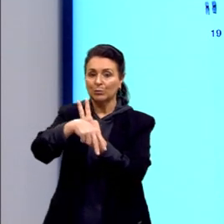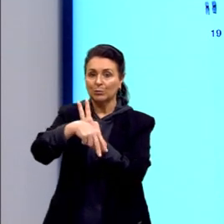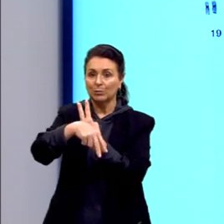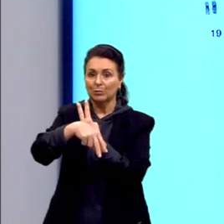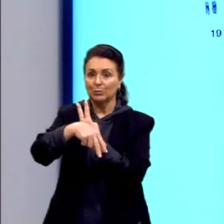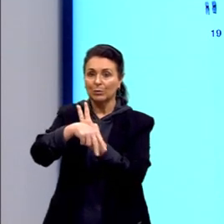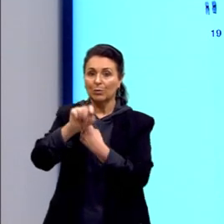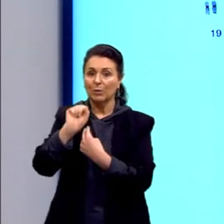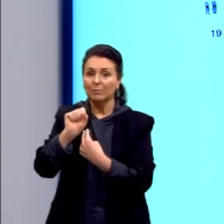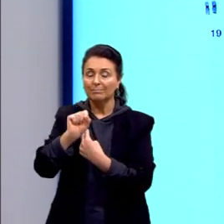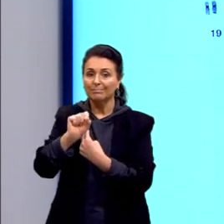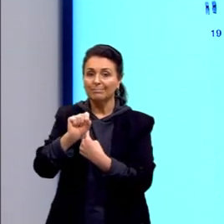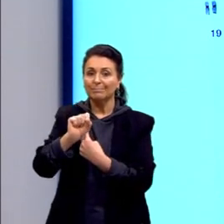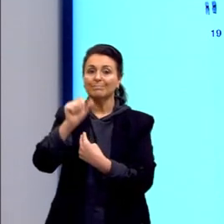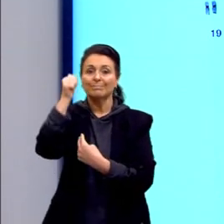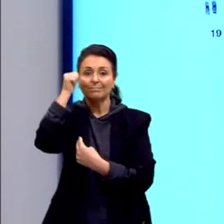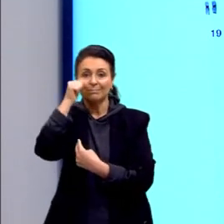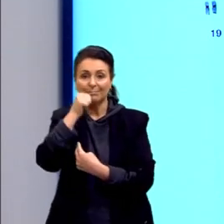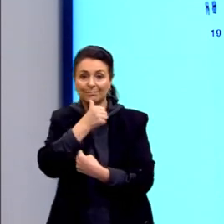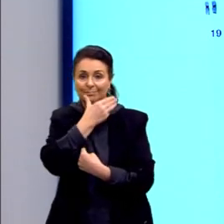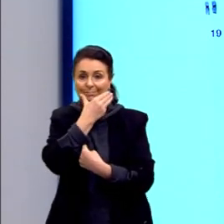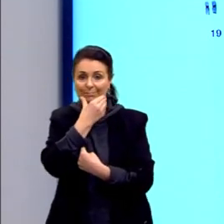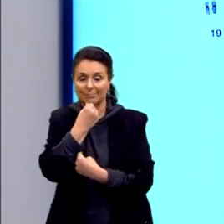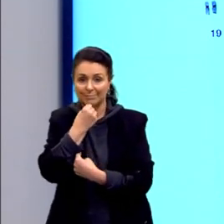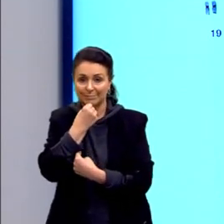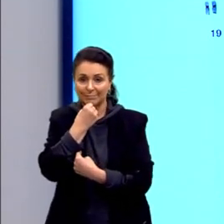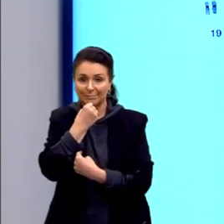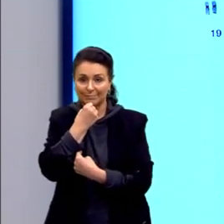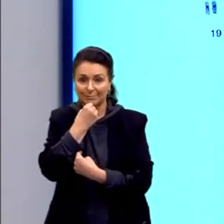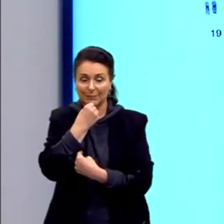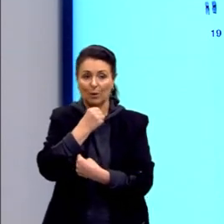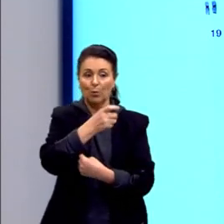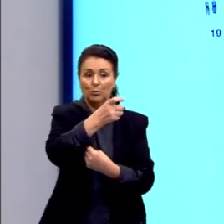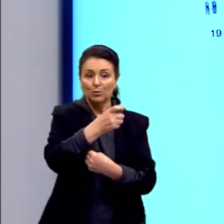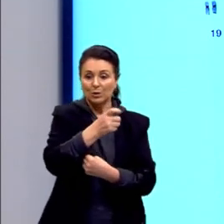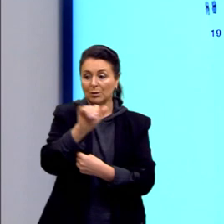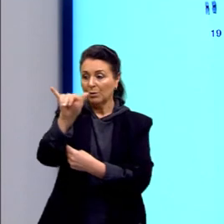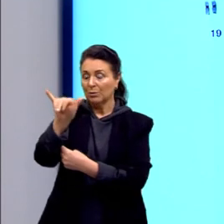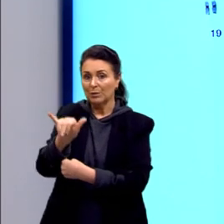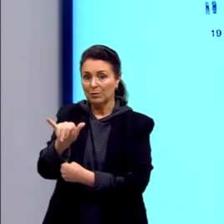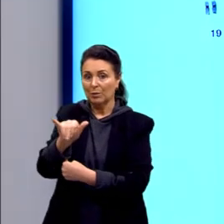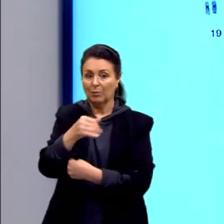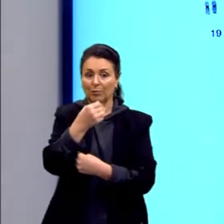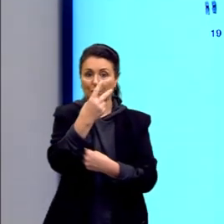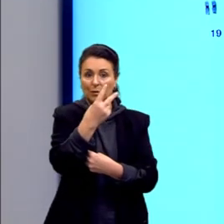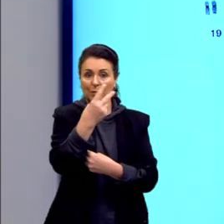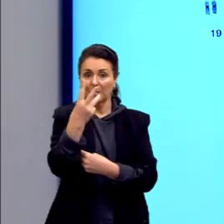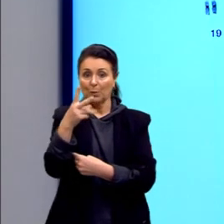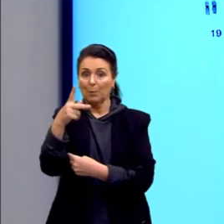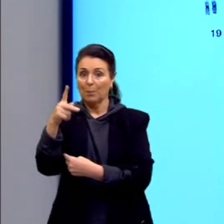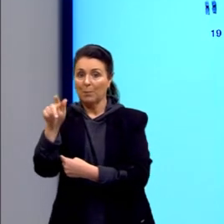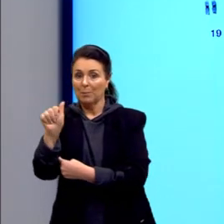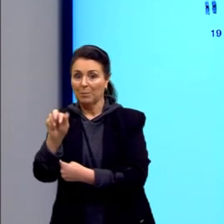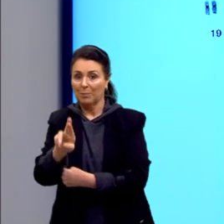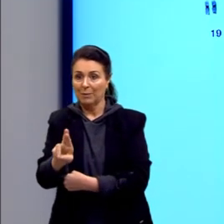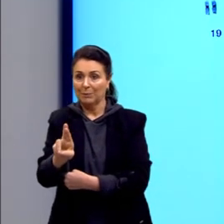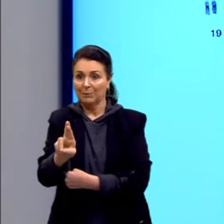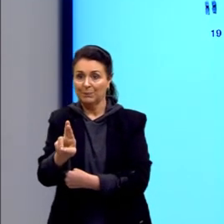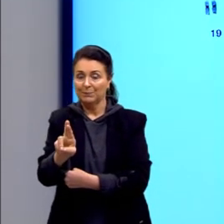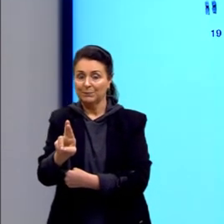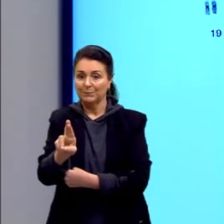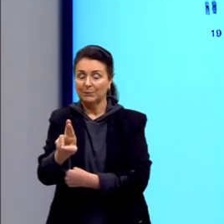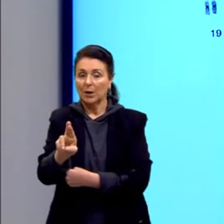Então, ali, por exemplo, na imagem, ou no X ou no Y. 23º ali par. Então,